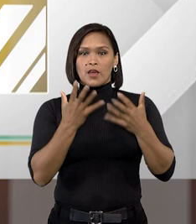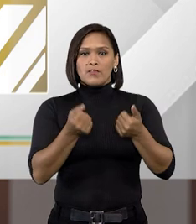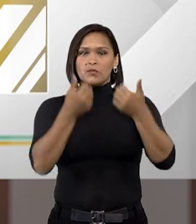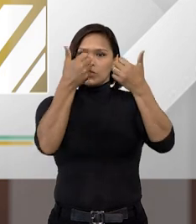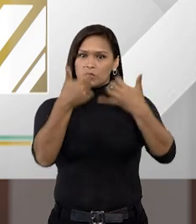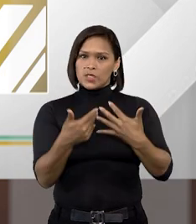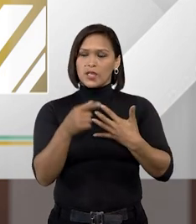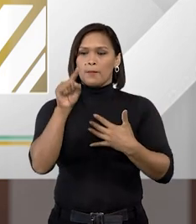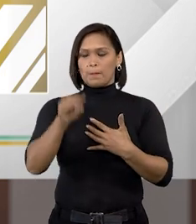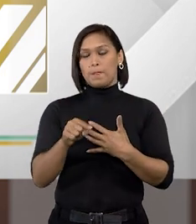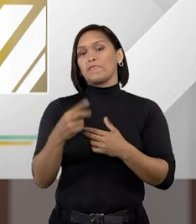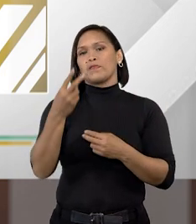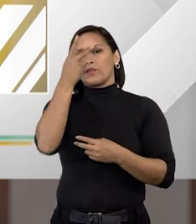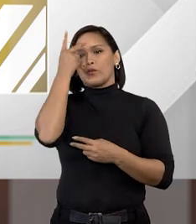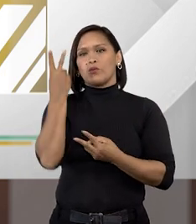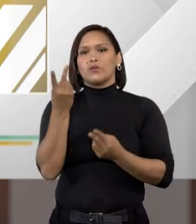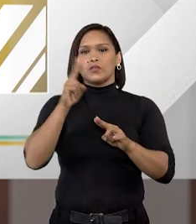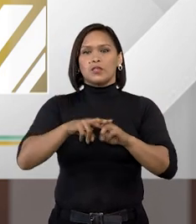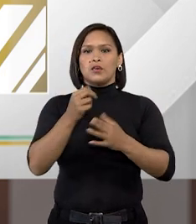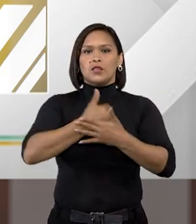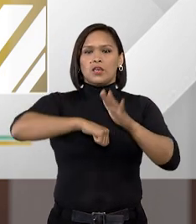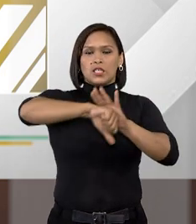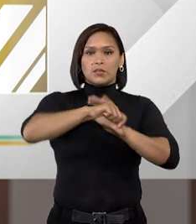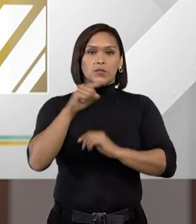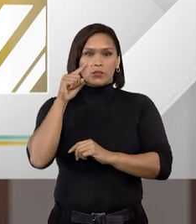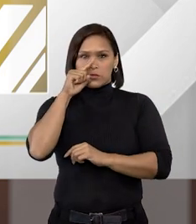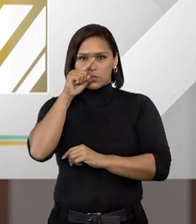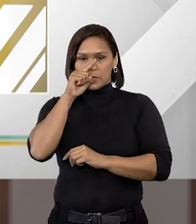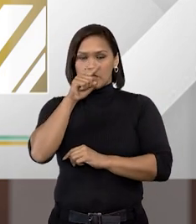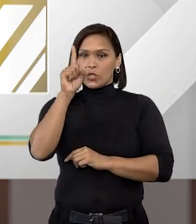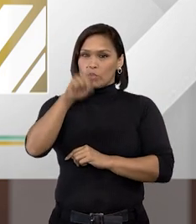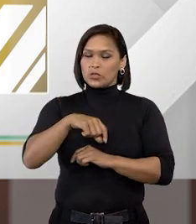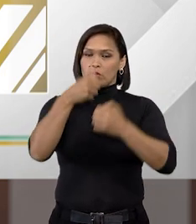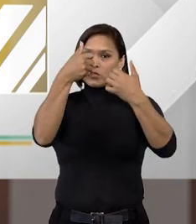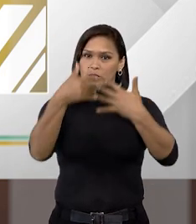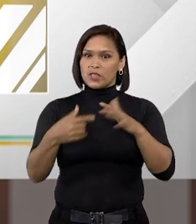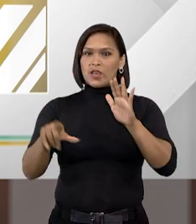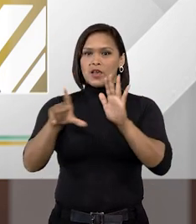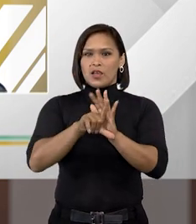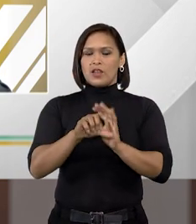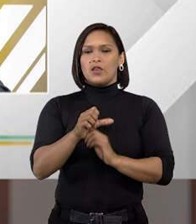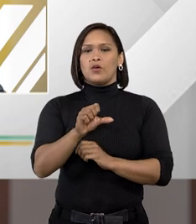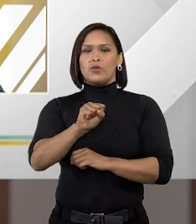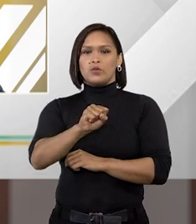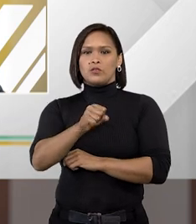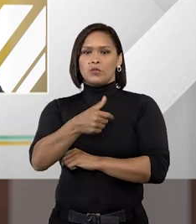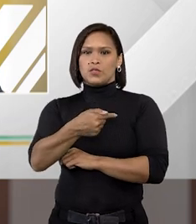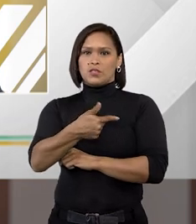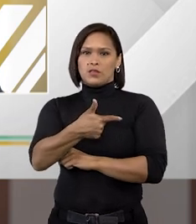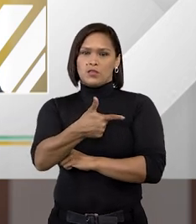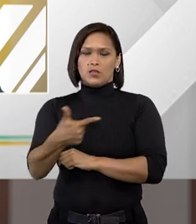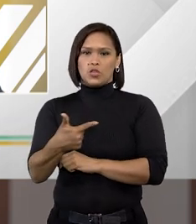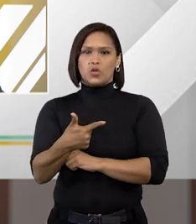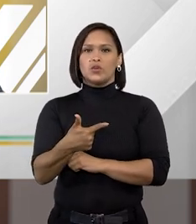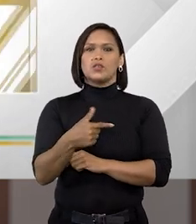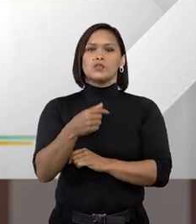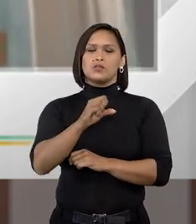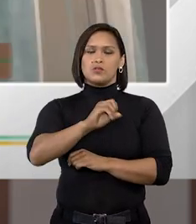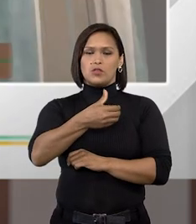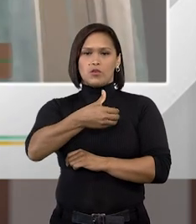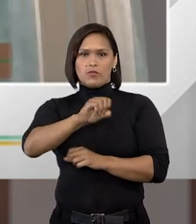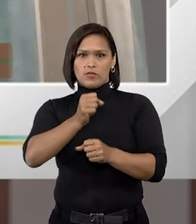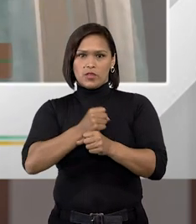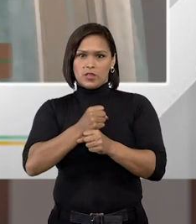lá né? Se tratando do condenado a crime hediondo né? Eu gosto sempre de citar a lei 8072 de 90 que é a lei dos crimes hediondos